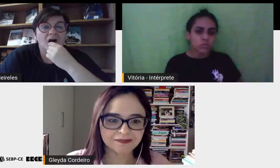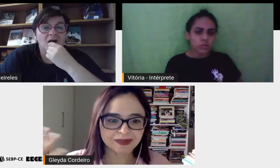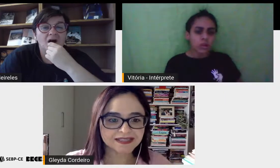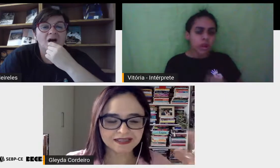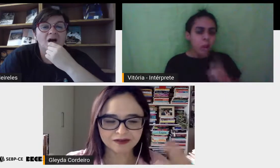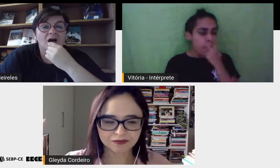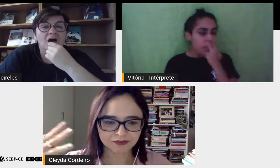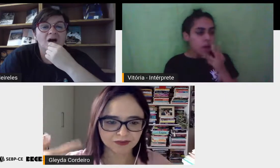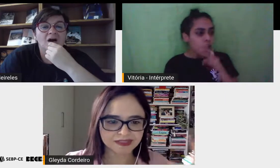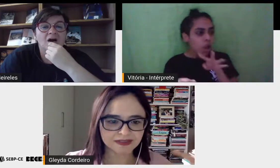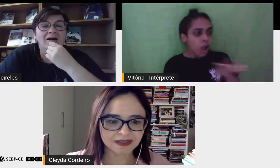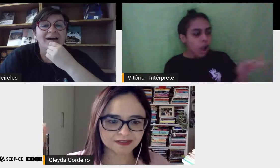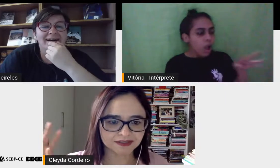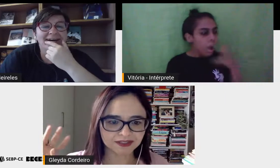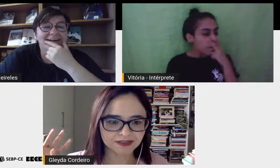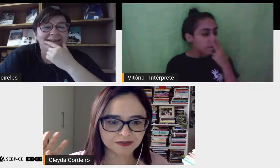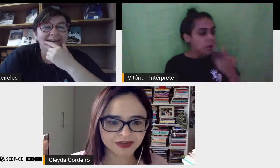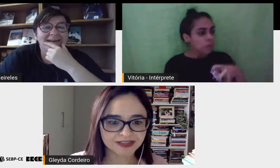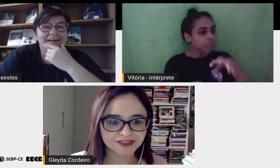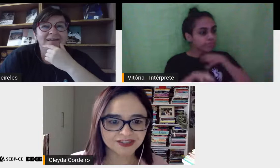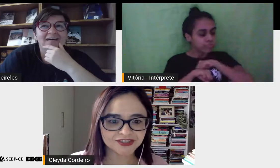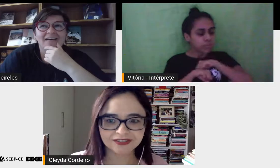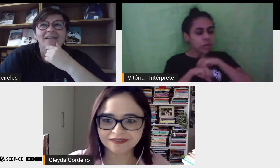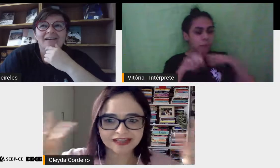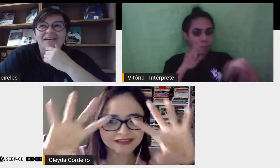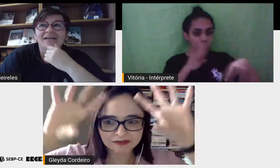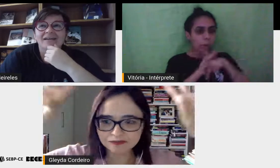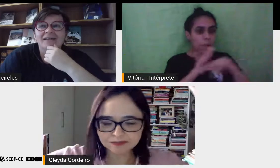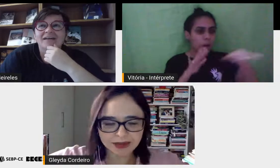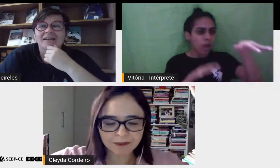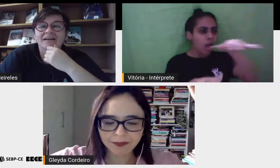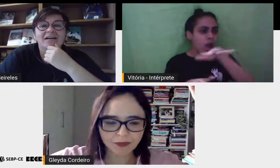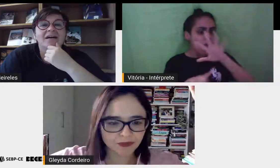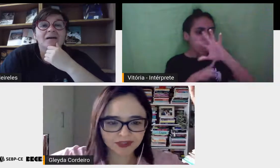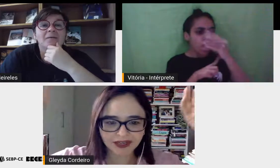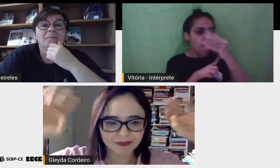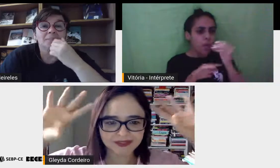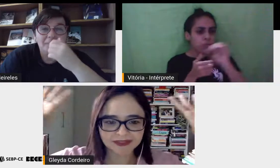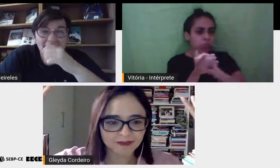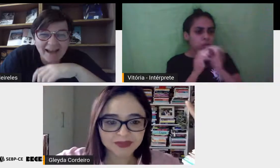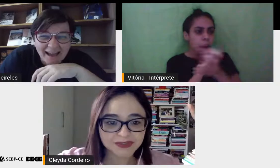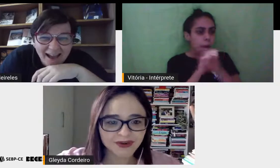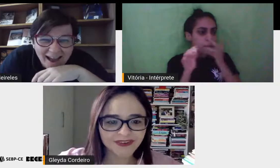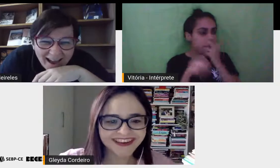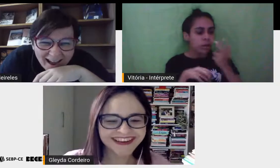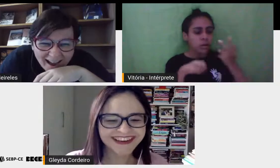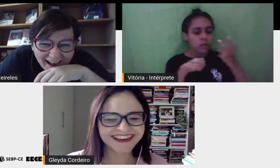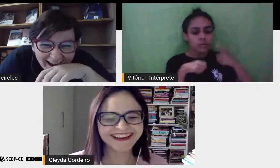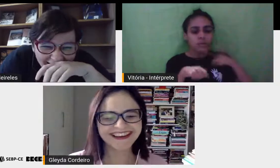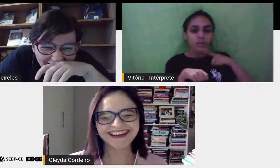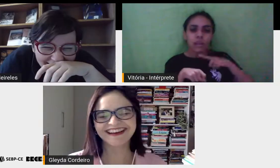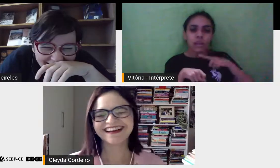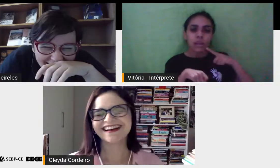por aquela imersão numa cidade tão artística, desce um papoco na cabeça da pessoa.